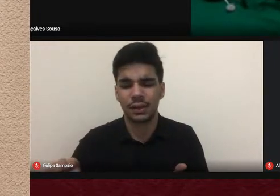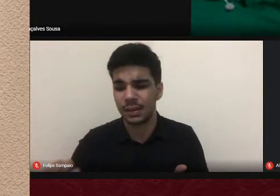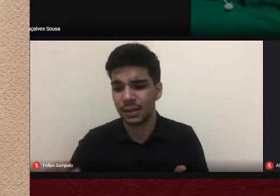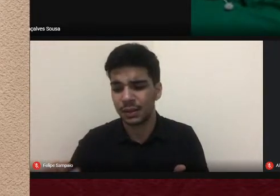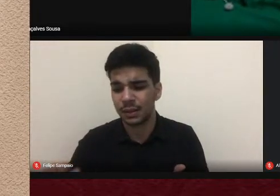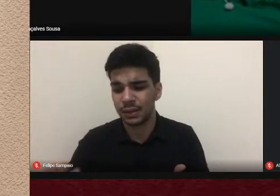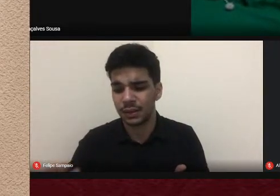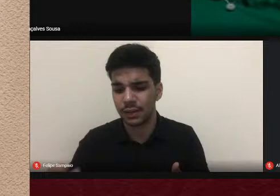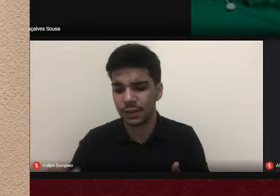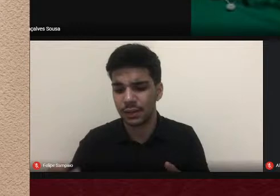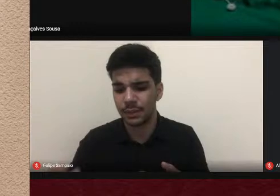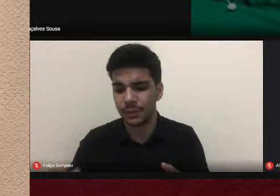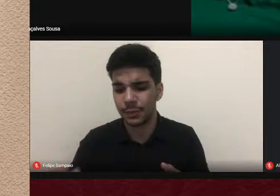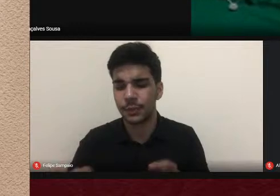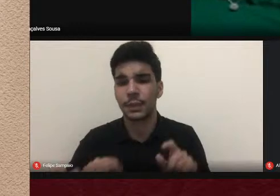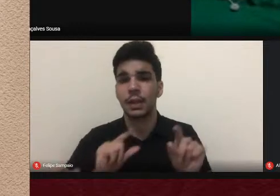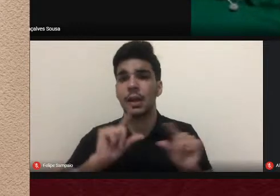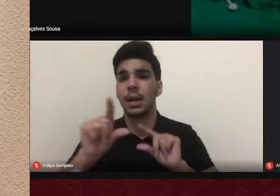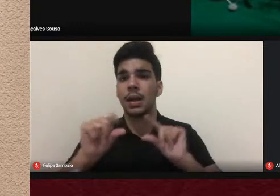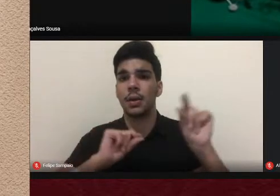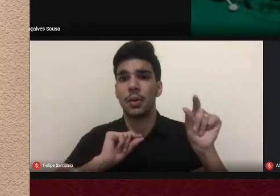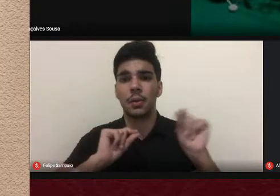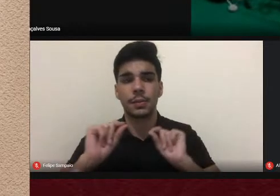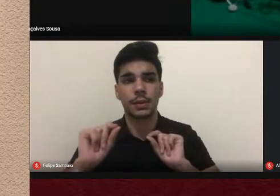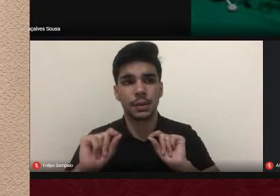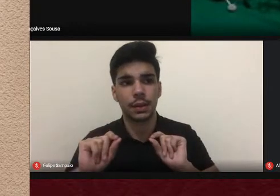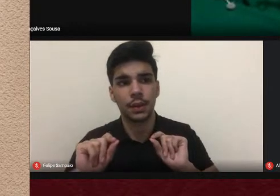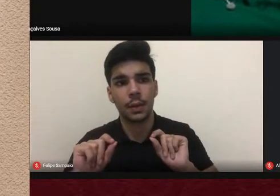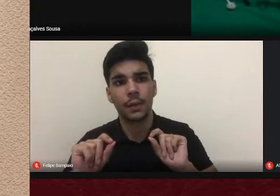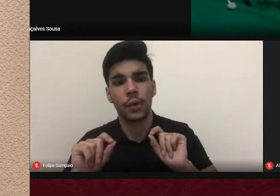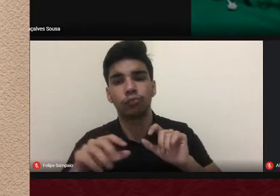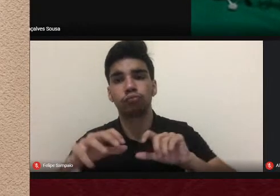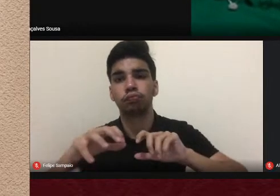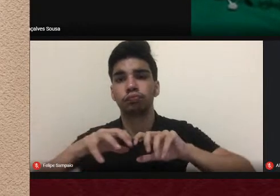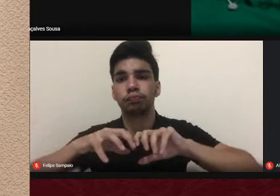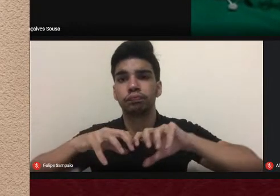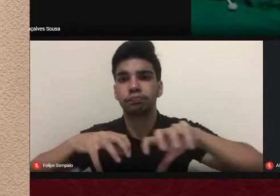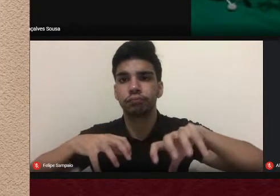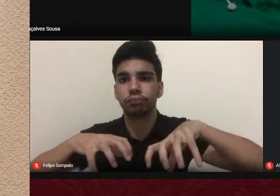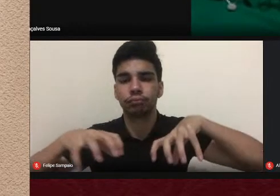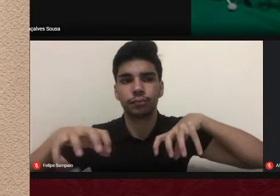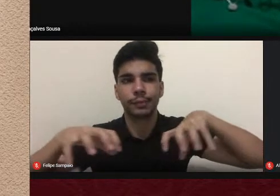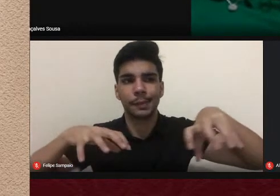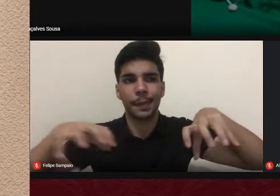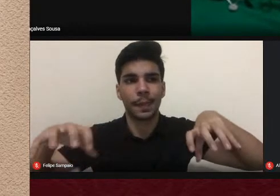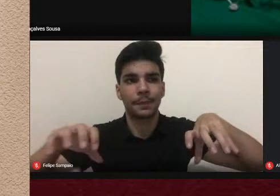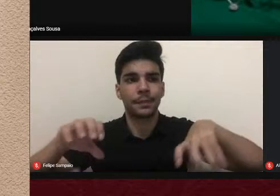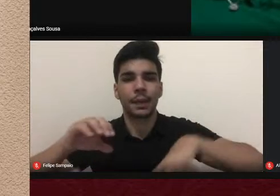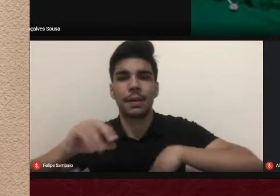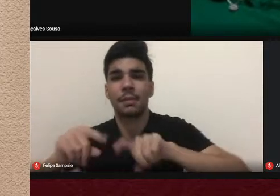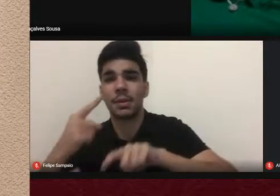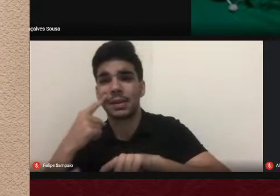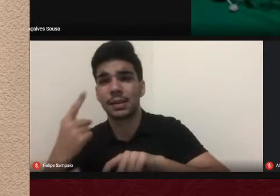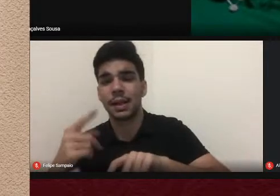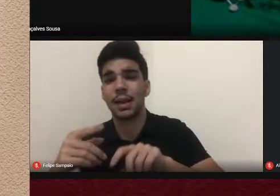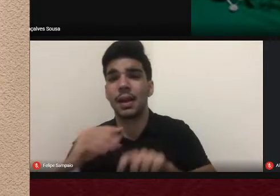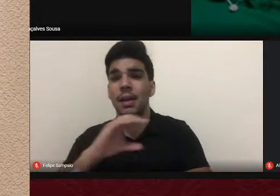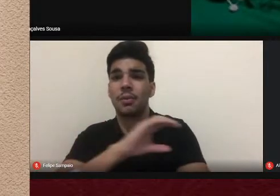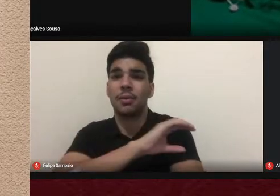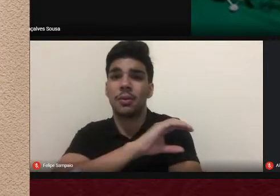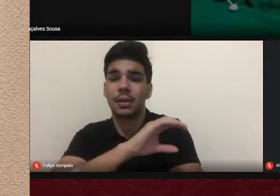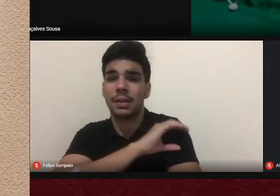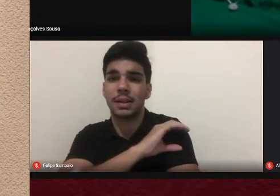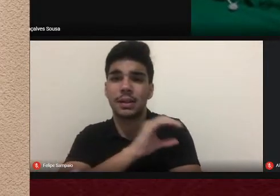a opção foi a de desdobrar essas páginas a partir de certa ordenação das fontes mobilizadas pelos